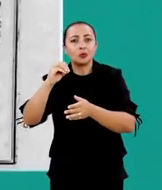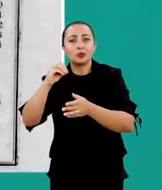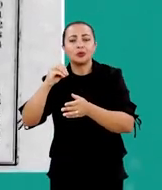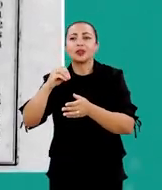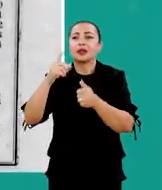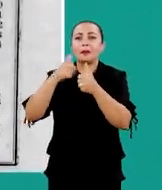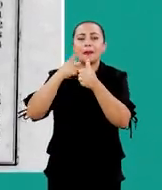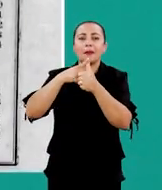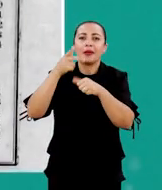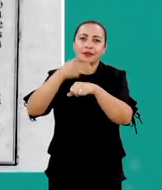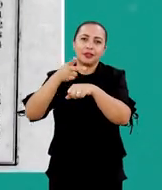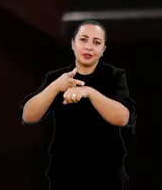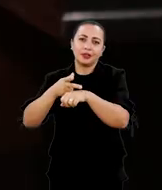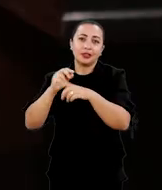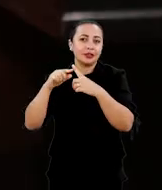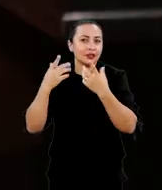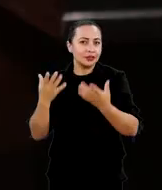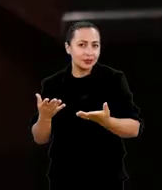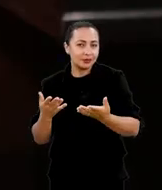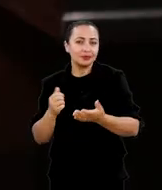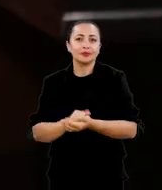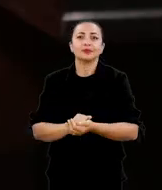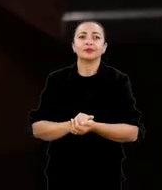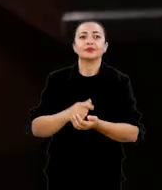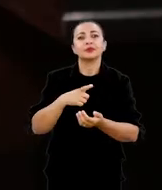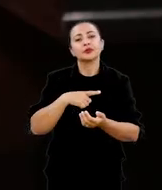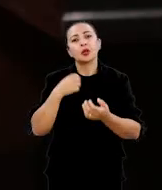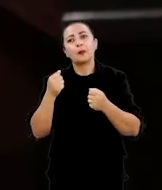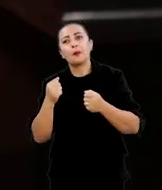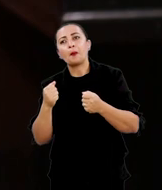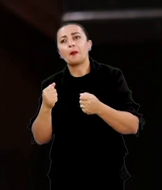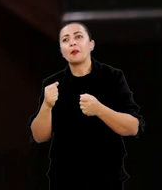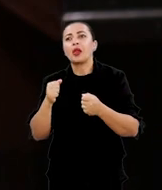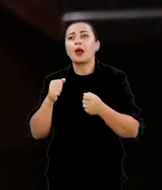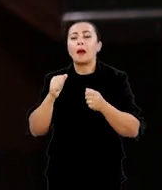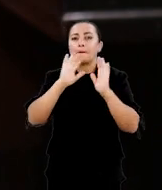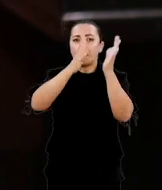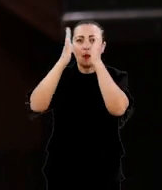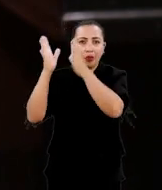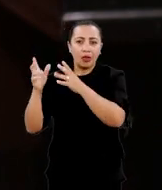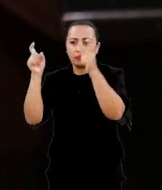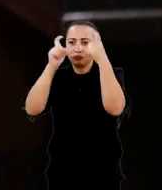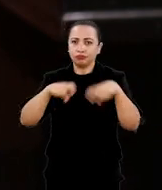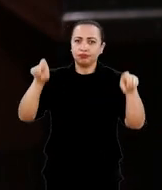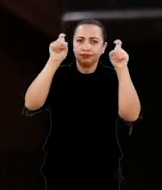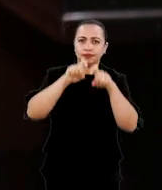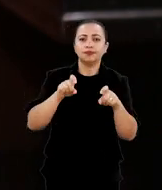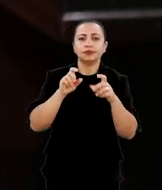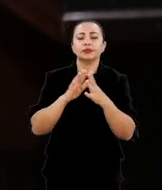primeiras gravações com essa possibilidade da da hemeroteca digital